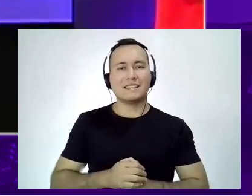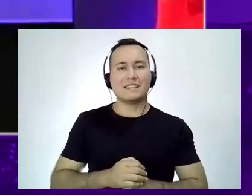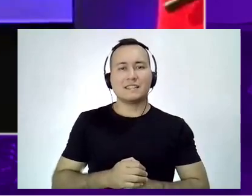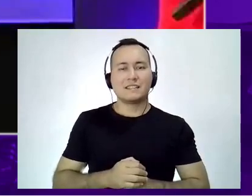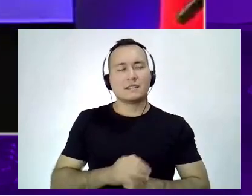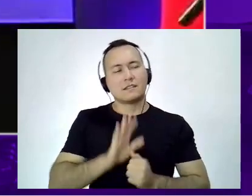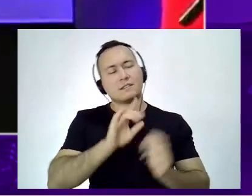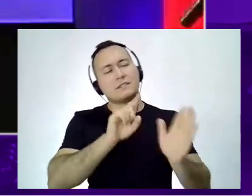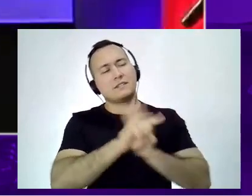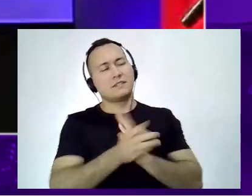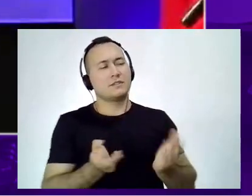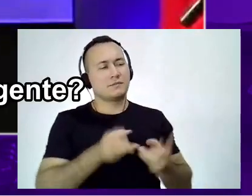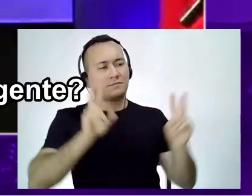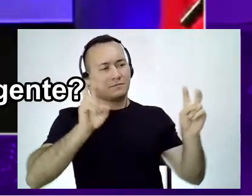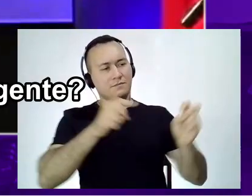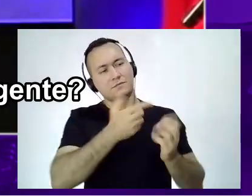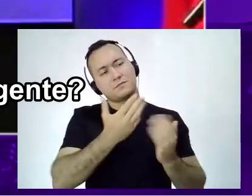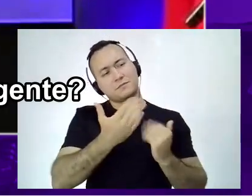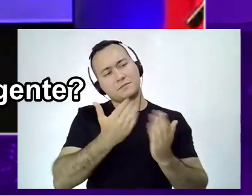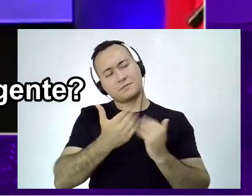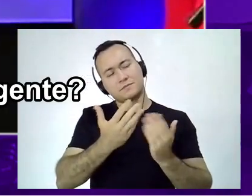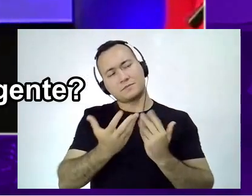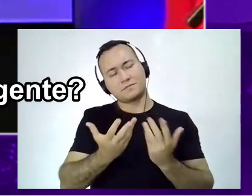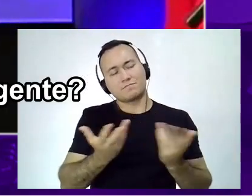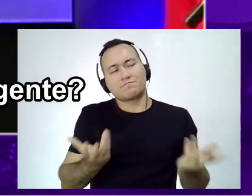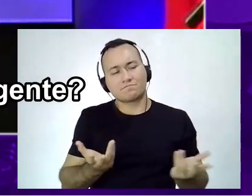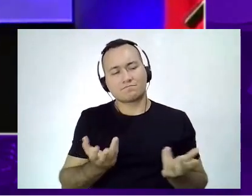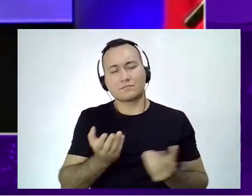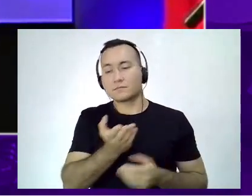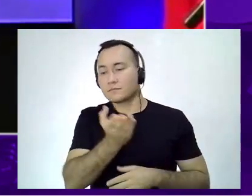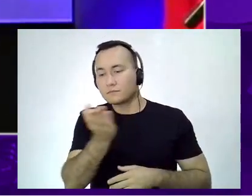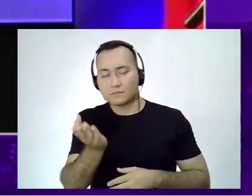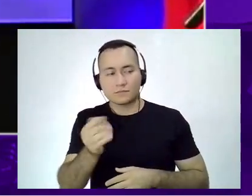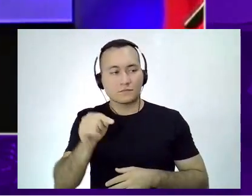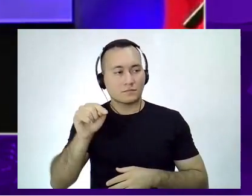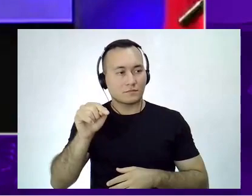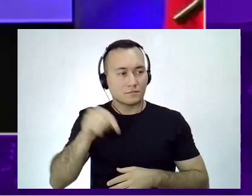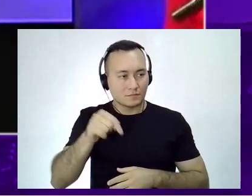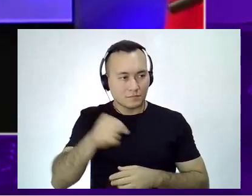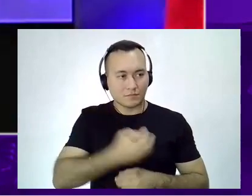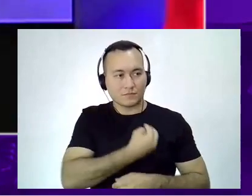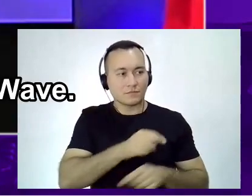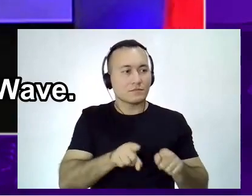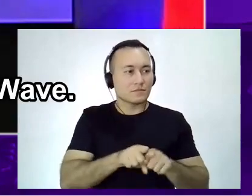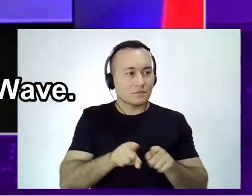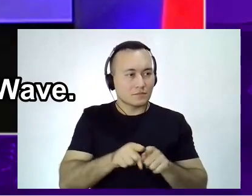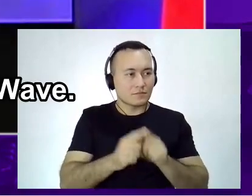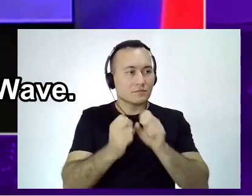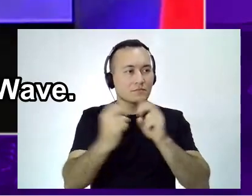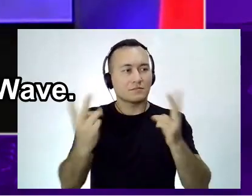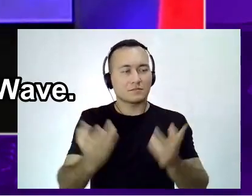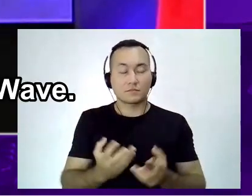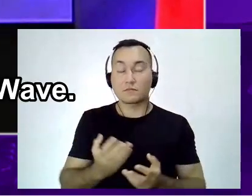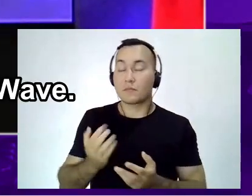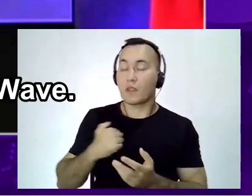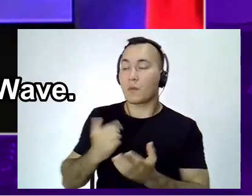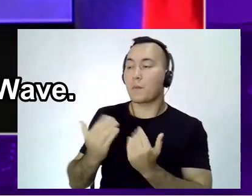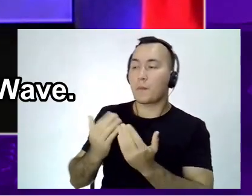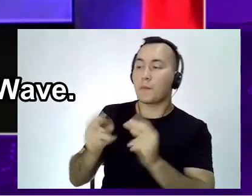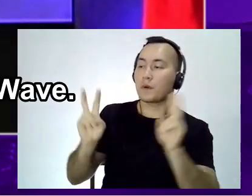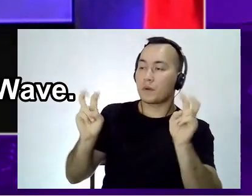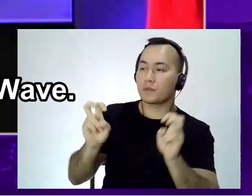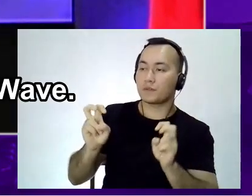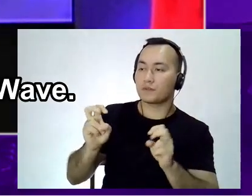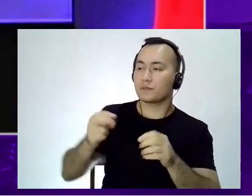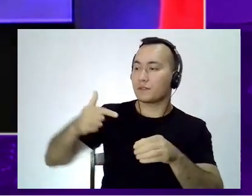aqui, para a galera que está no digital, para a galera que está aqui no presencial junto com a gente? Então, pessoal, vou falar sobre MySQL, na verdade